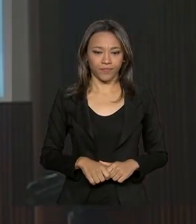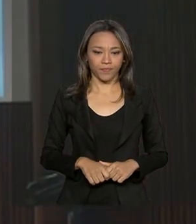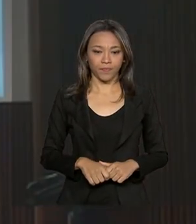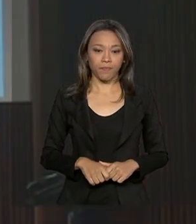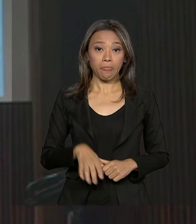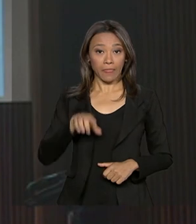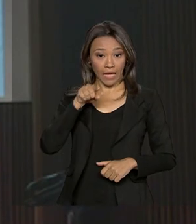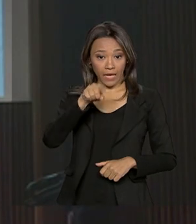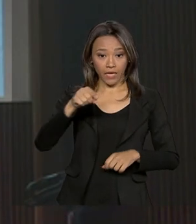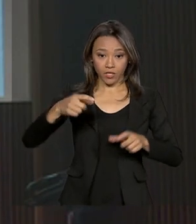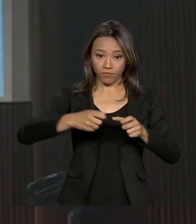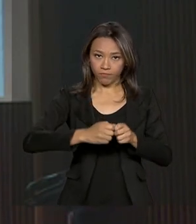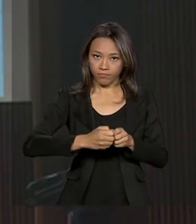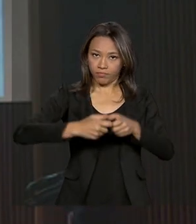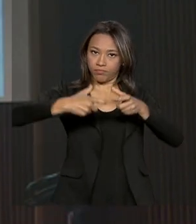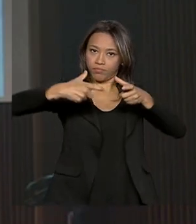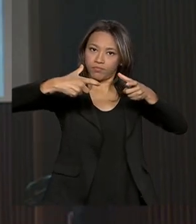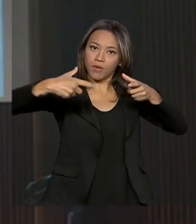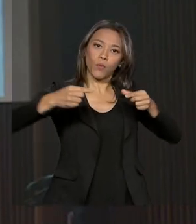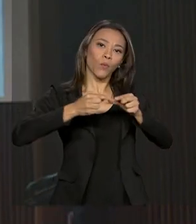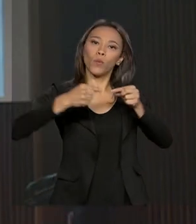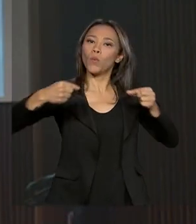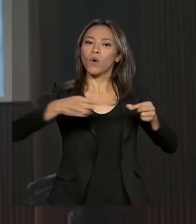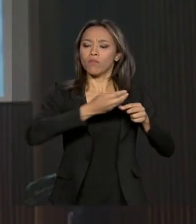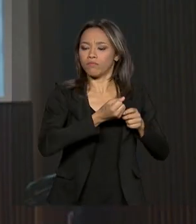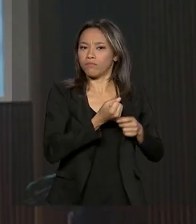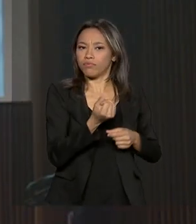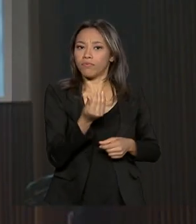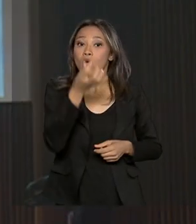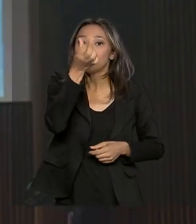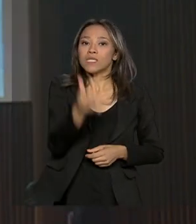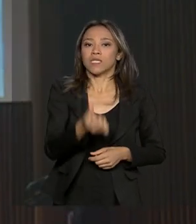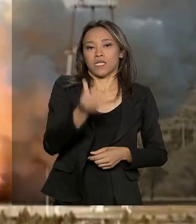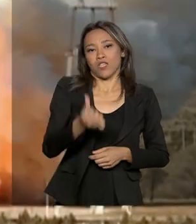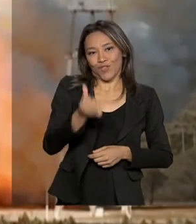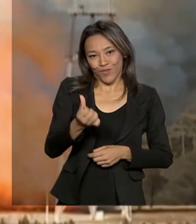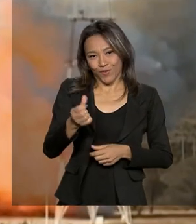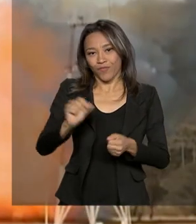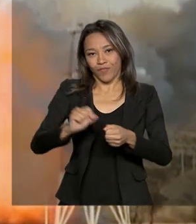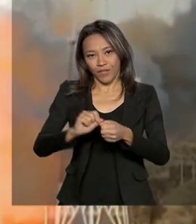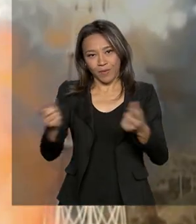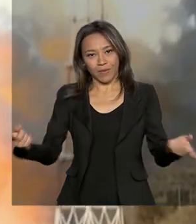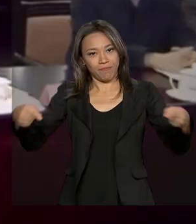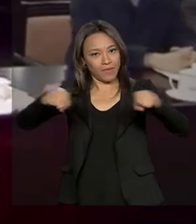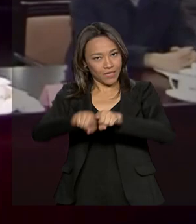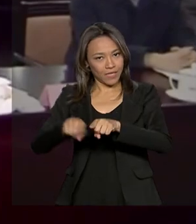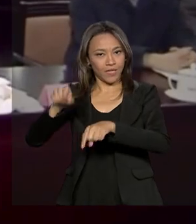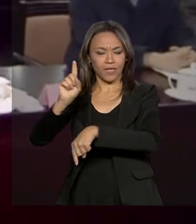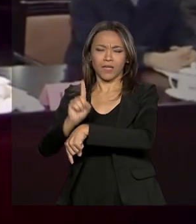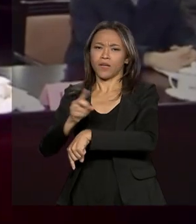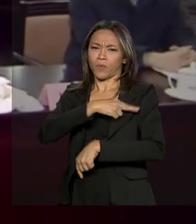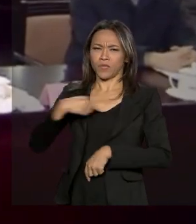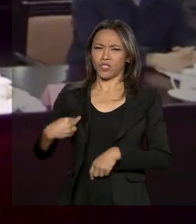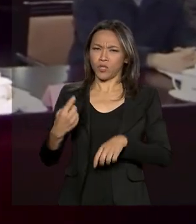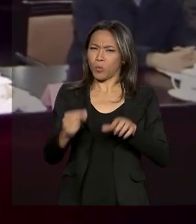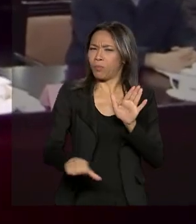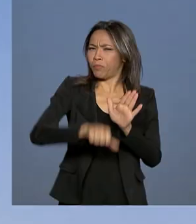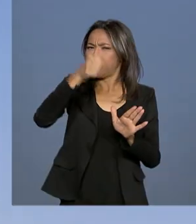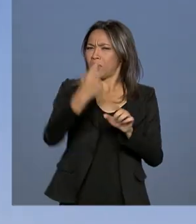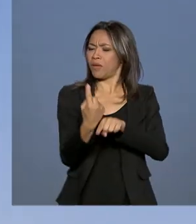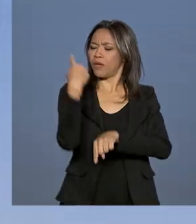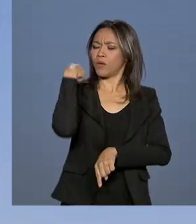Este é o sexto satélite feito em parceria com a China. O primeiro foi lançado em 1999.